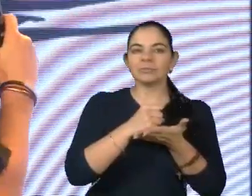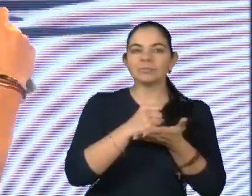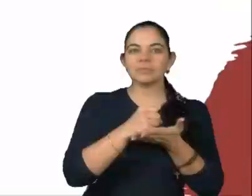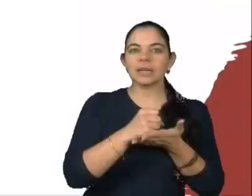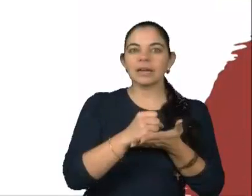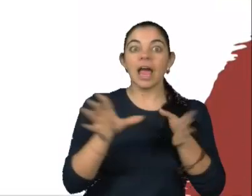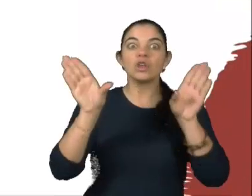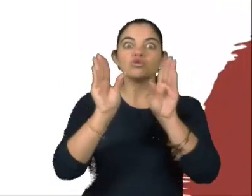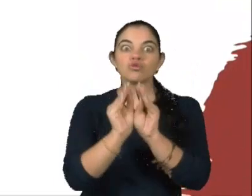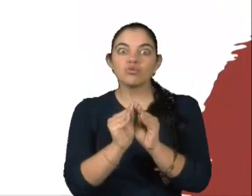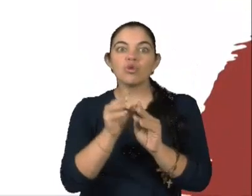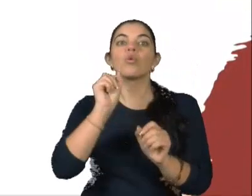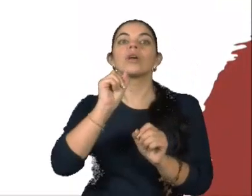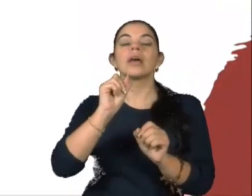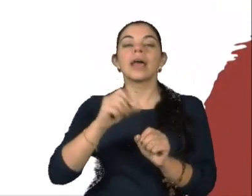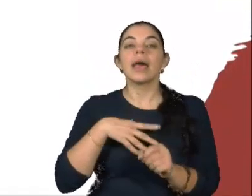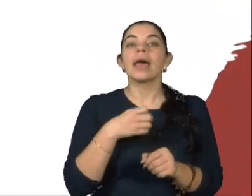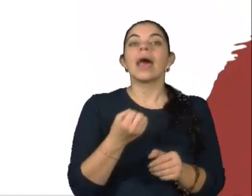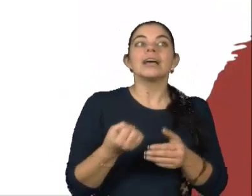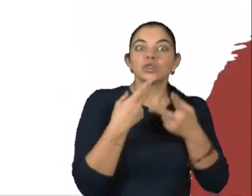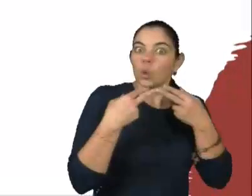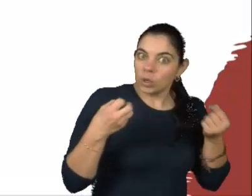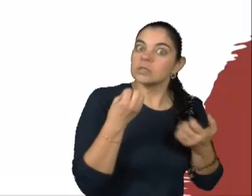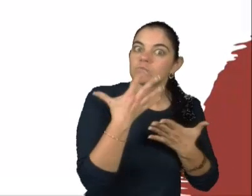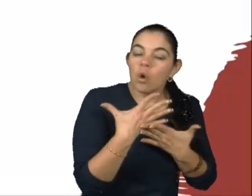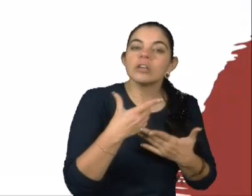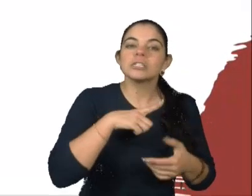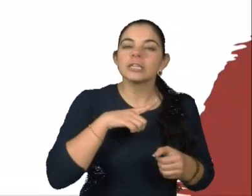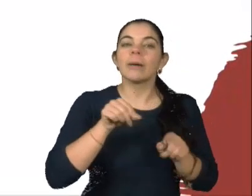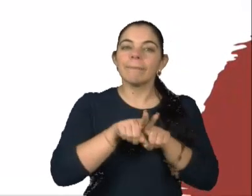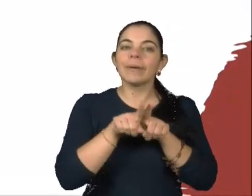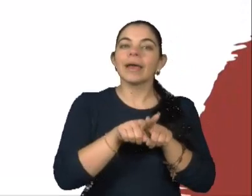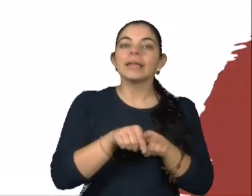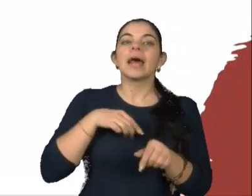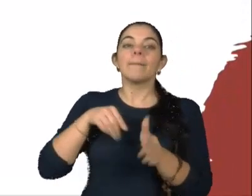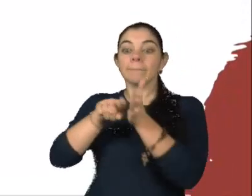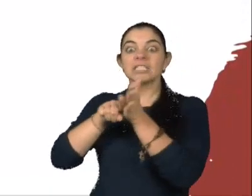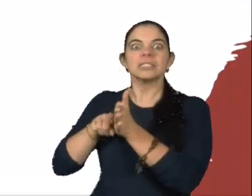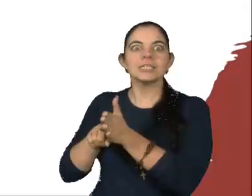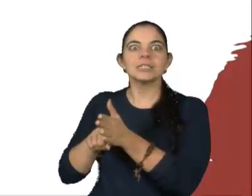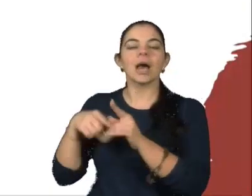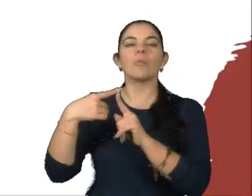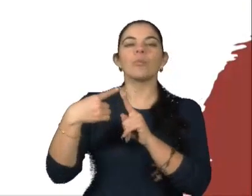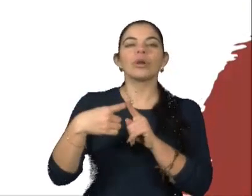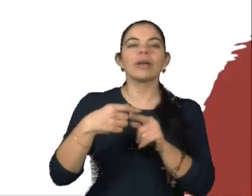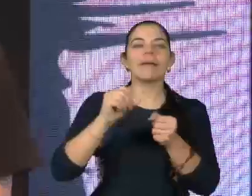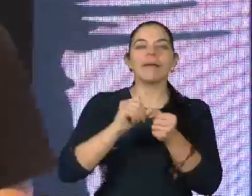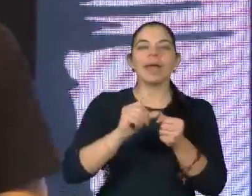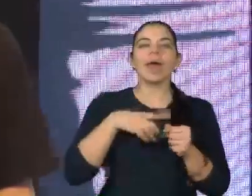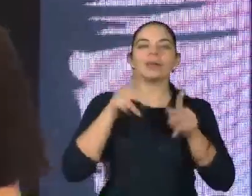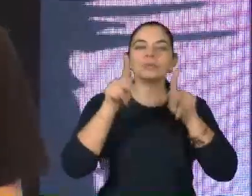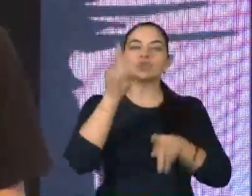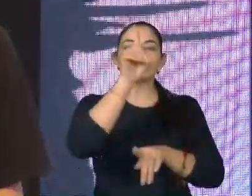eu resumo aqui os benefícios mostrados pelo estudo da McKinsey e do Alana sob a ótica das pessoas com